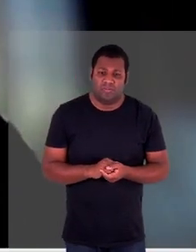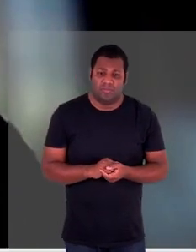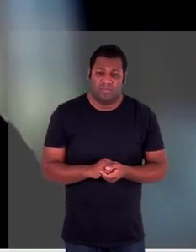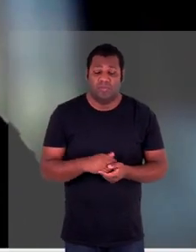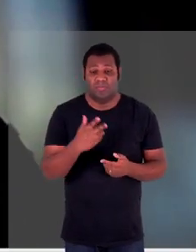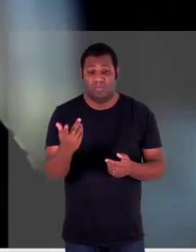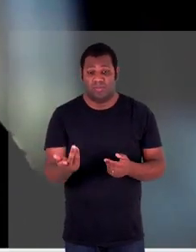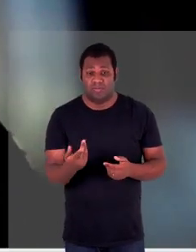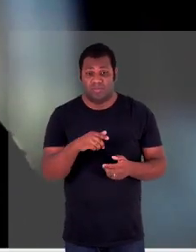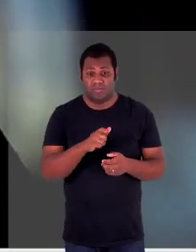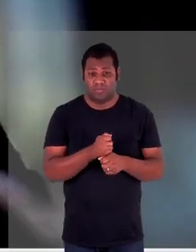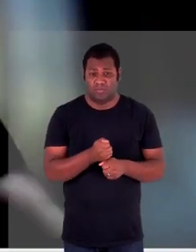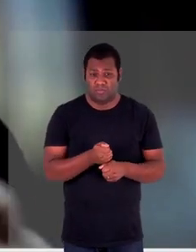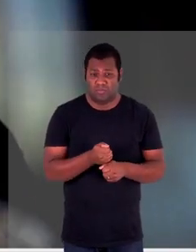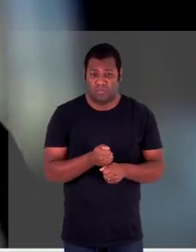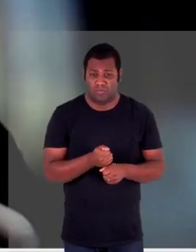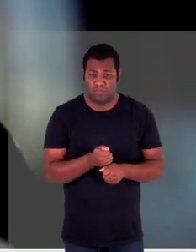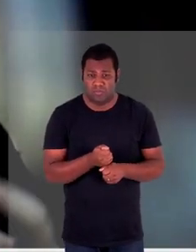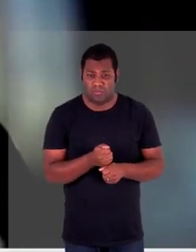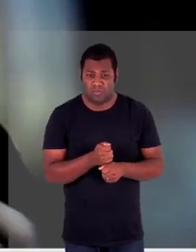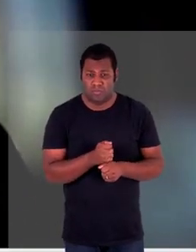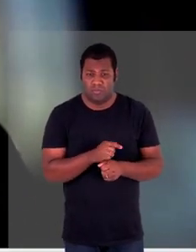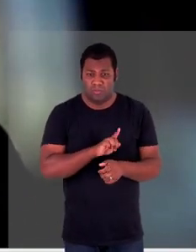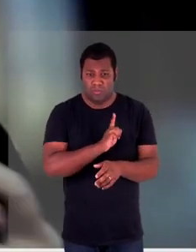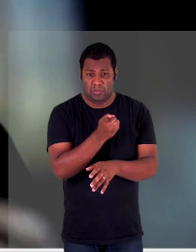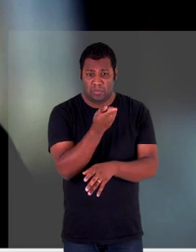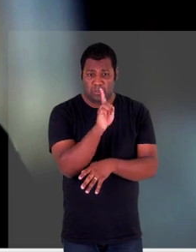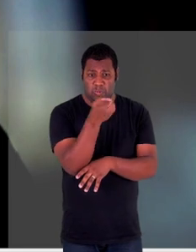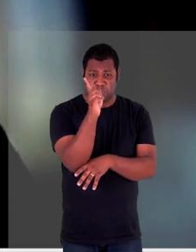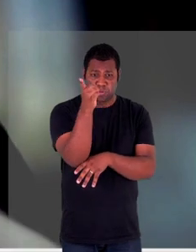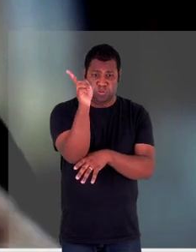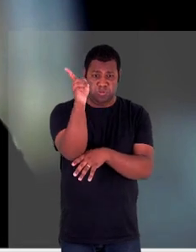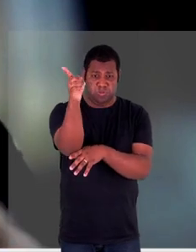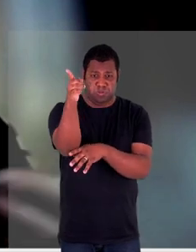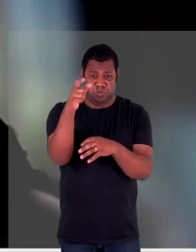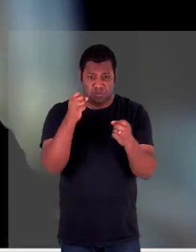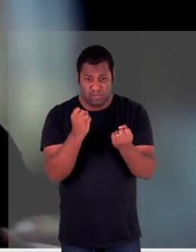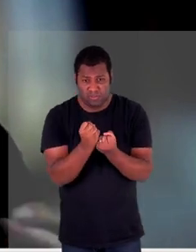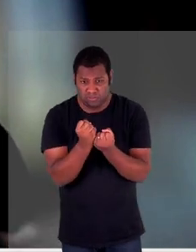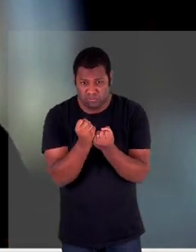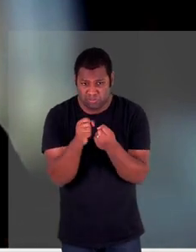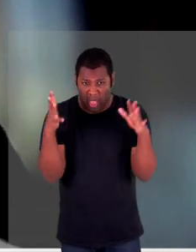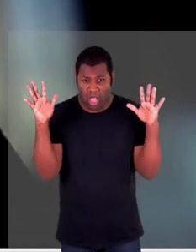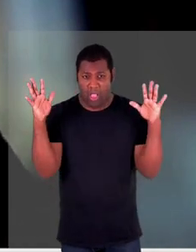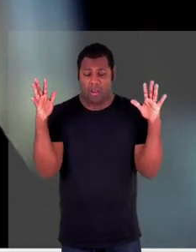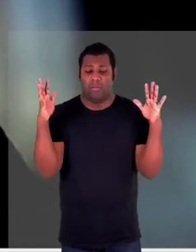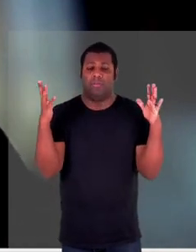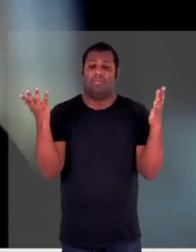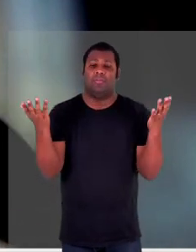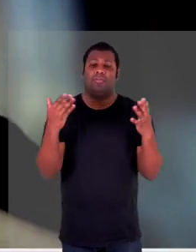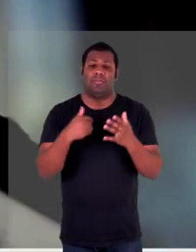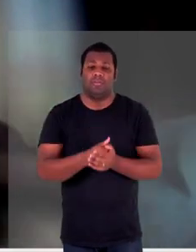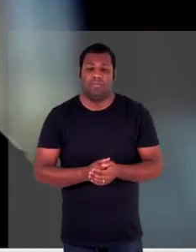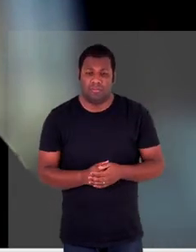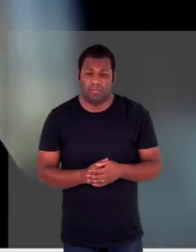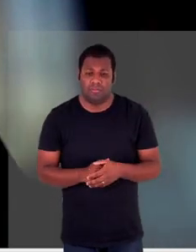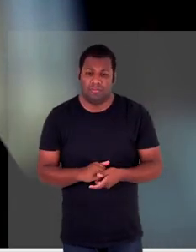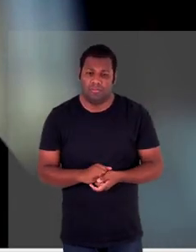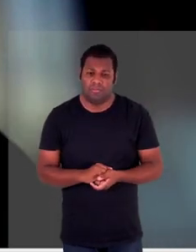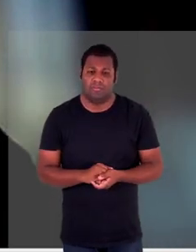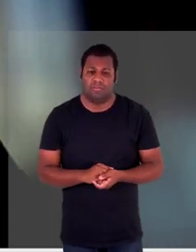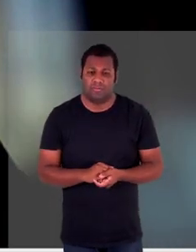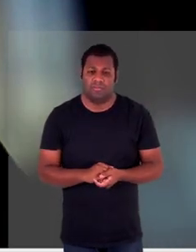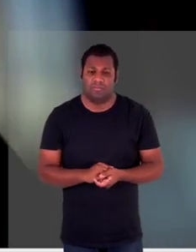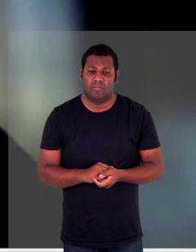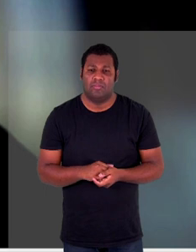caem ali na grama seca uma grana muito parecida assim com o nosso Pantanal quando está seco e é a fagulha e